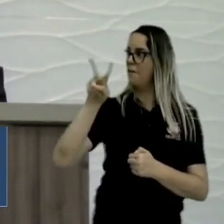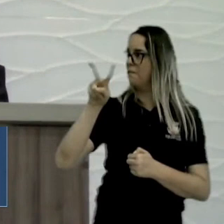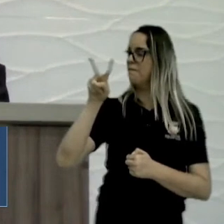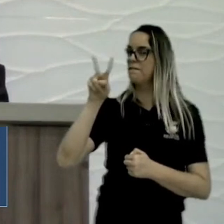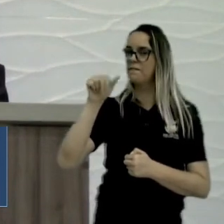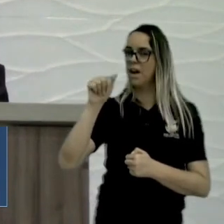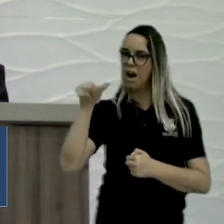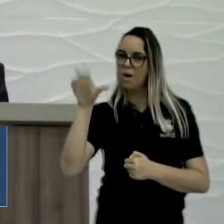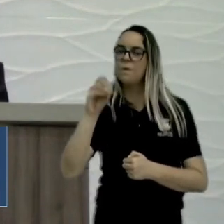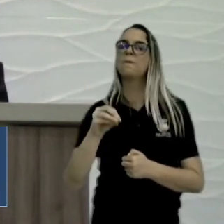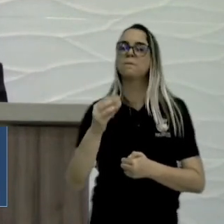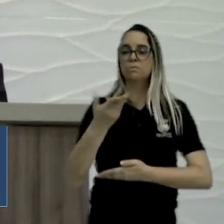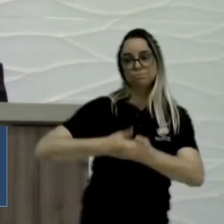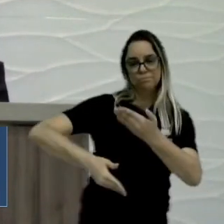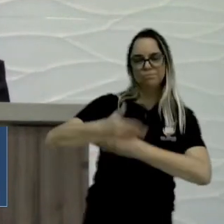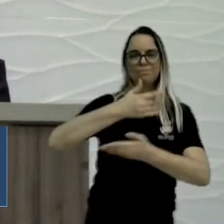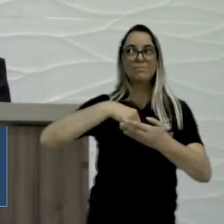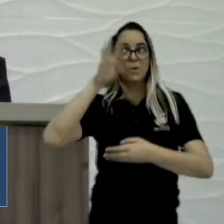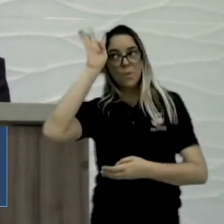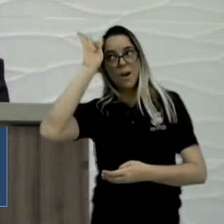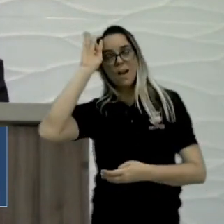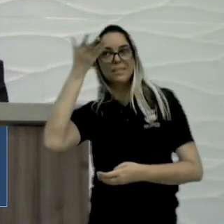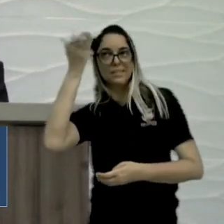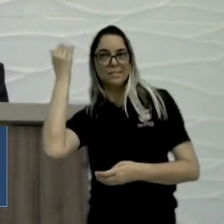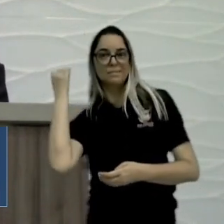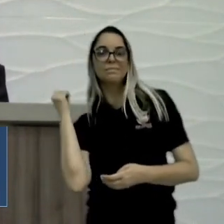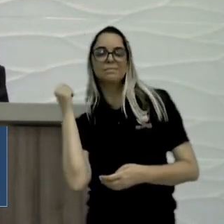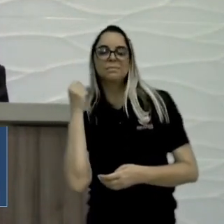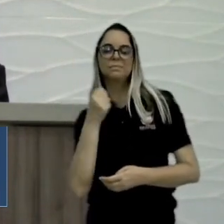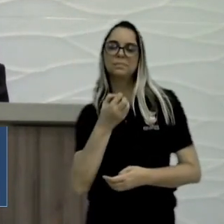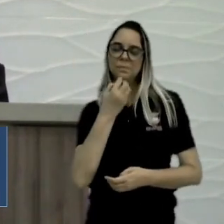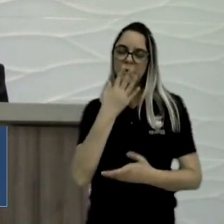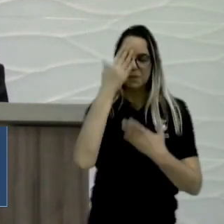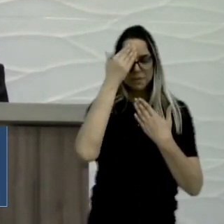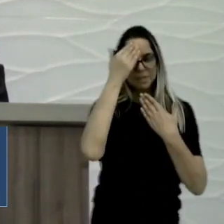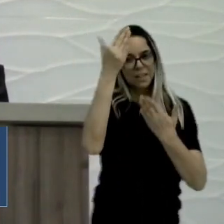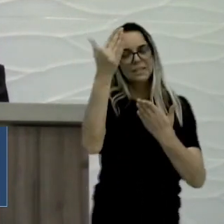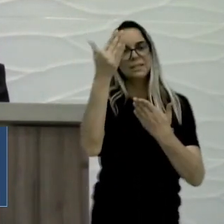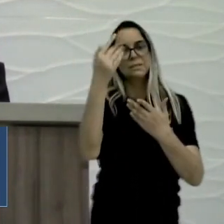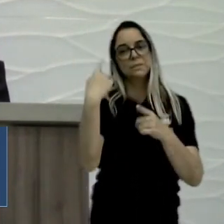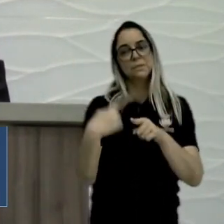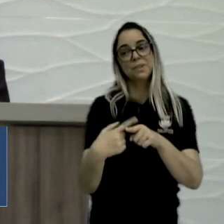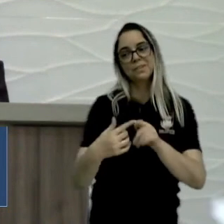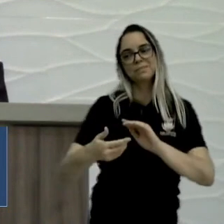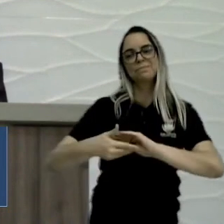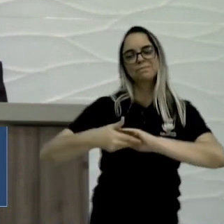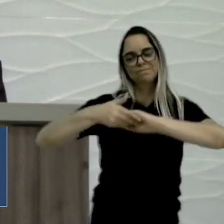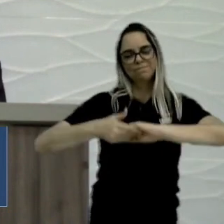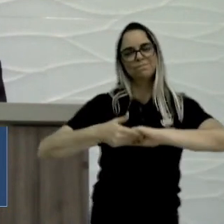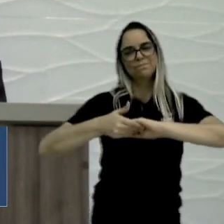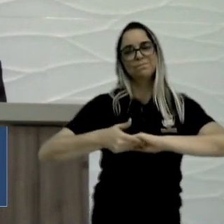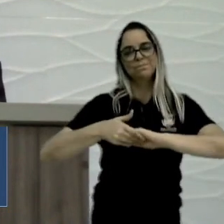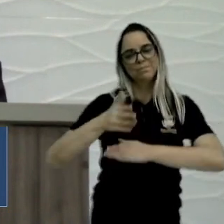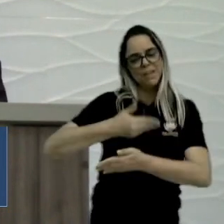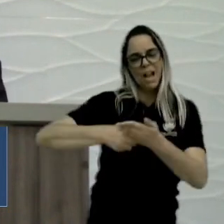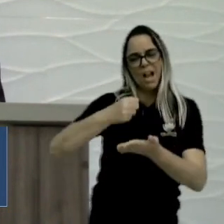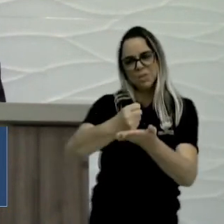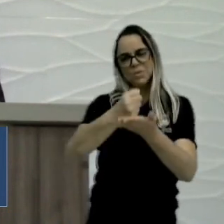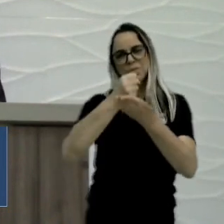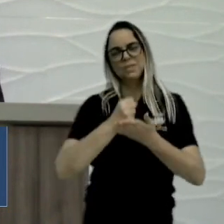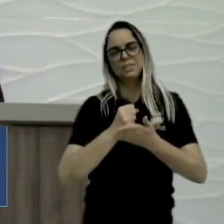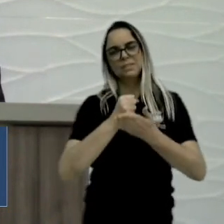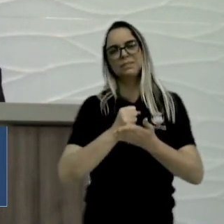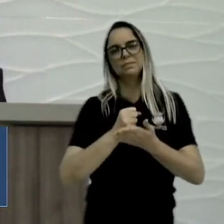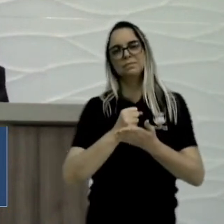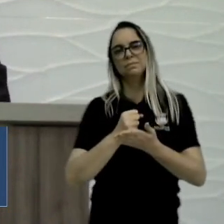pessoa na última quarta-feira e agradecer, seu Nelson, pelo apoio que o senhor me